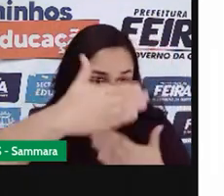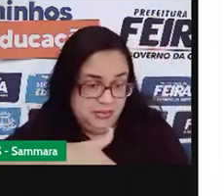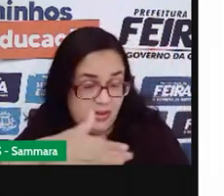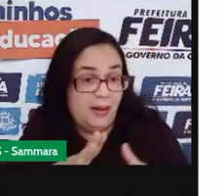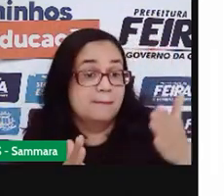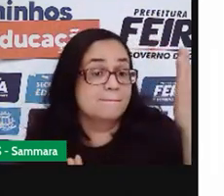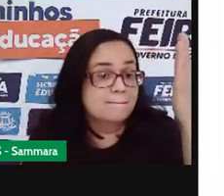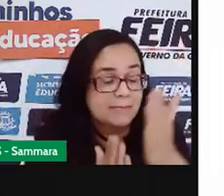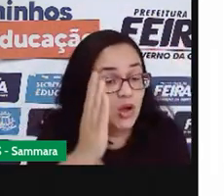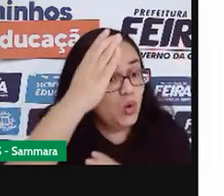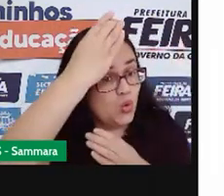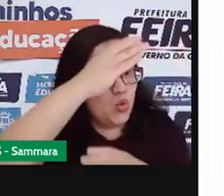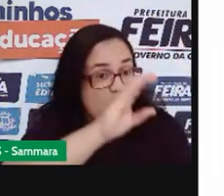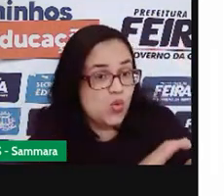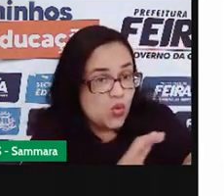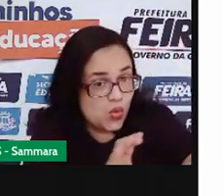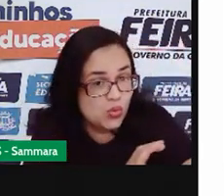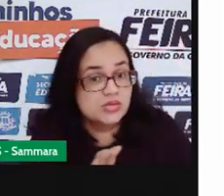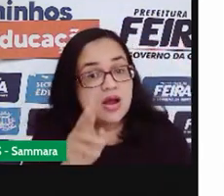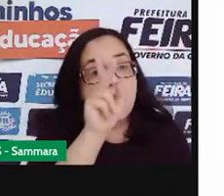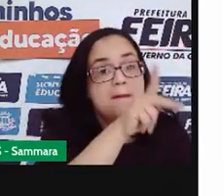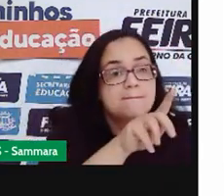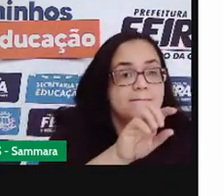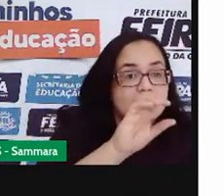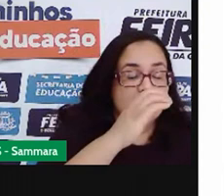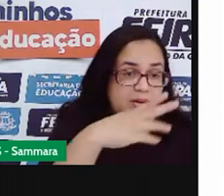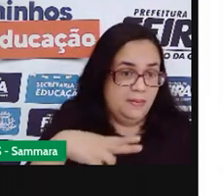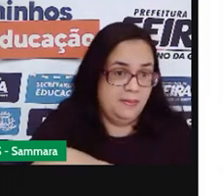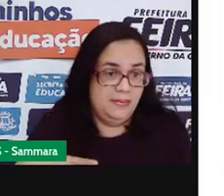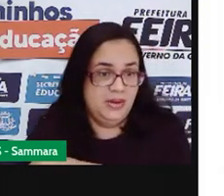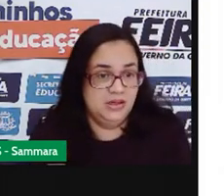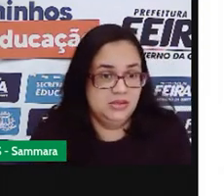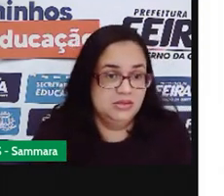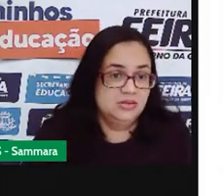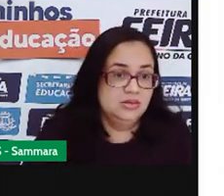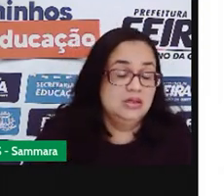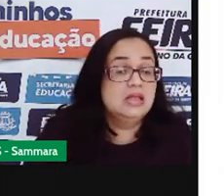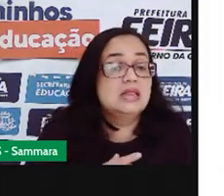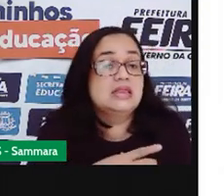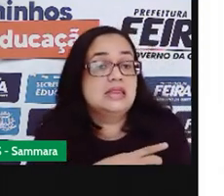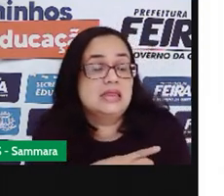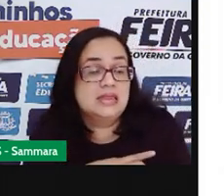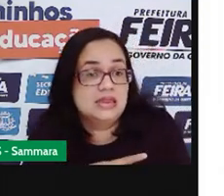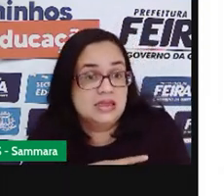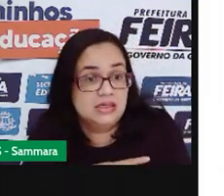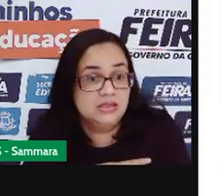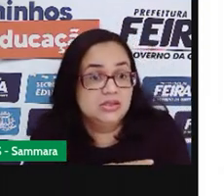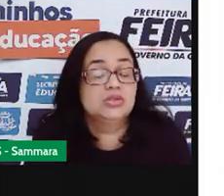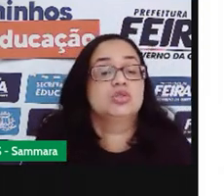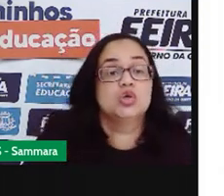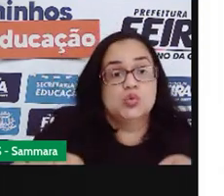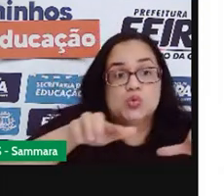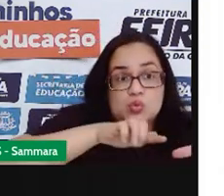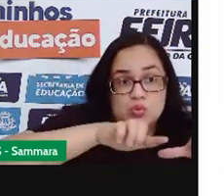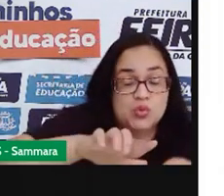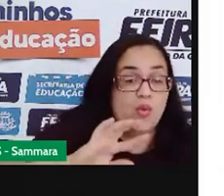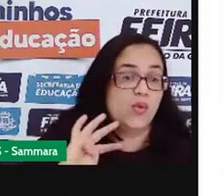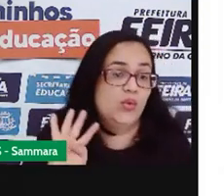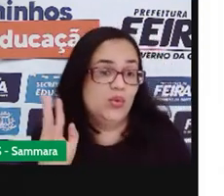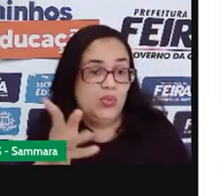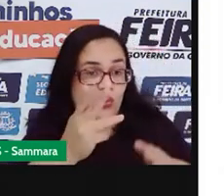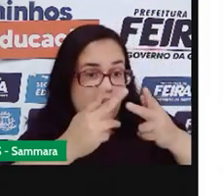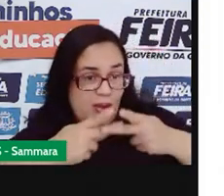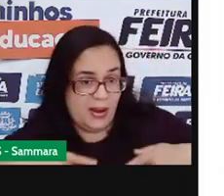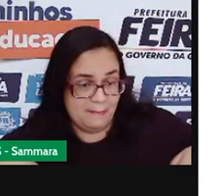tem que fazer o curso com uma professora particular. Que oferece o seu serviço a toda a